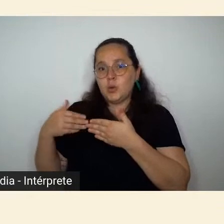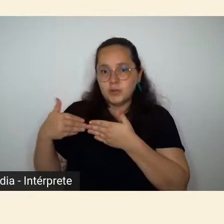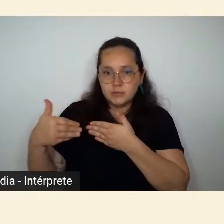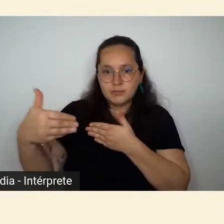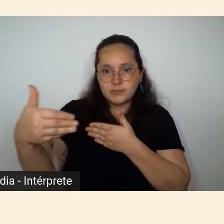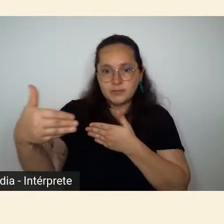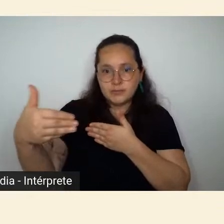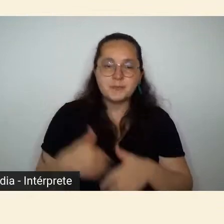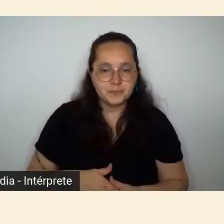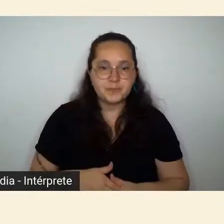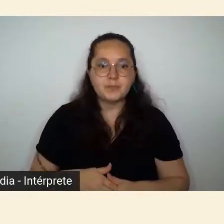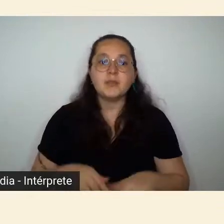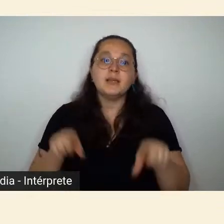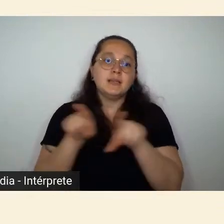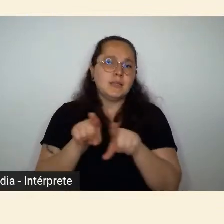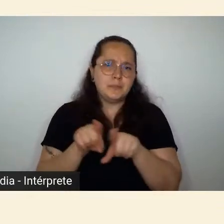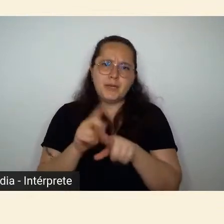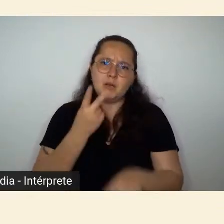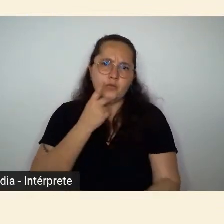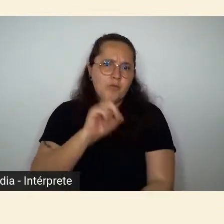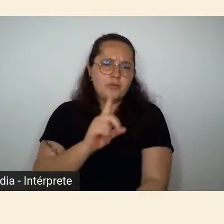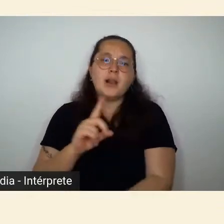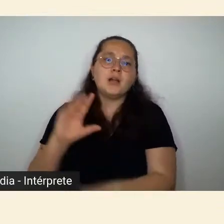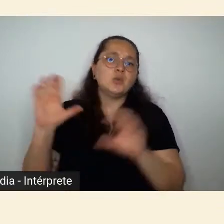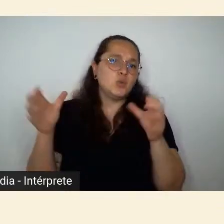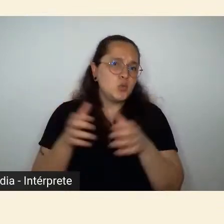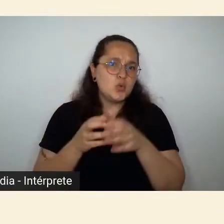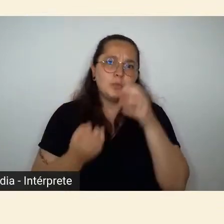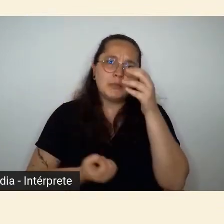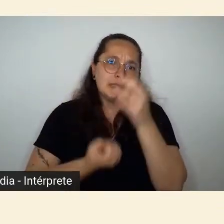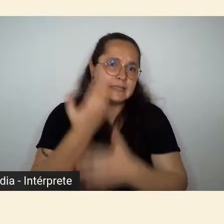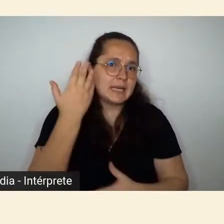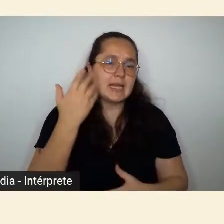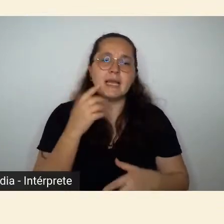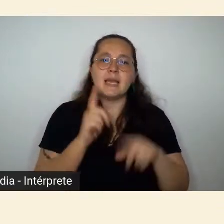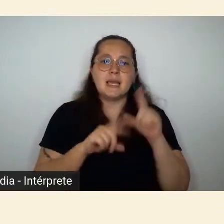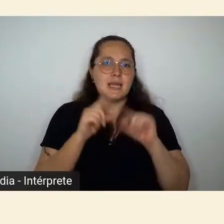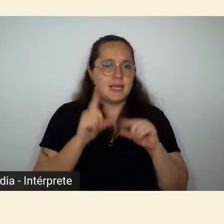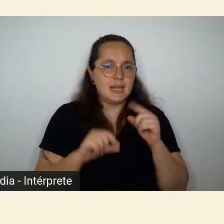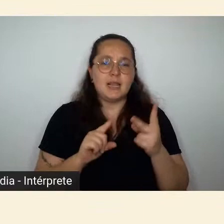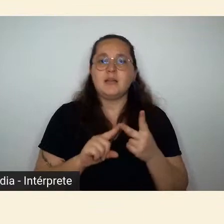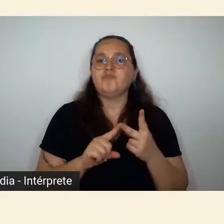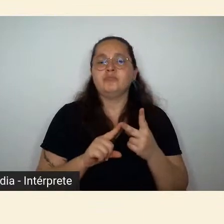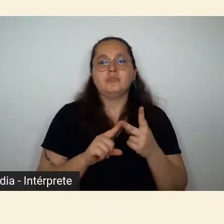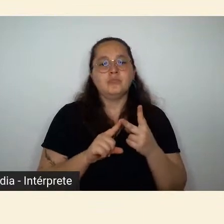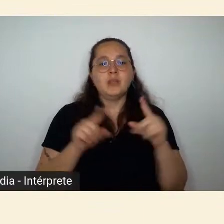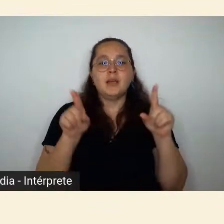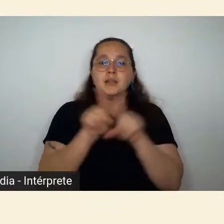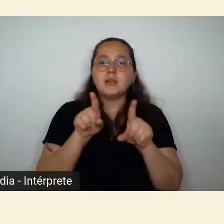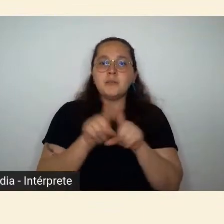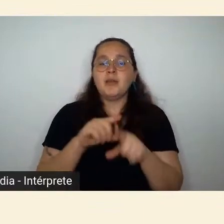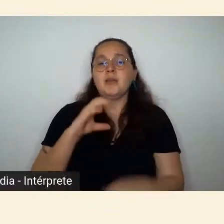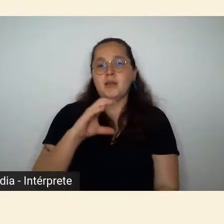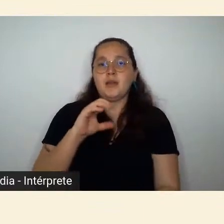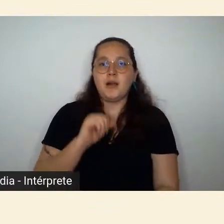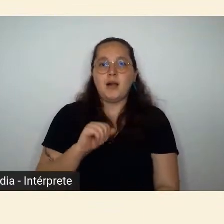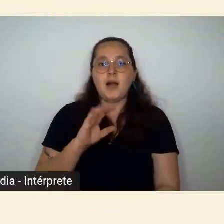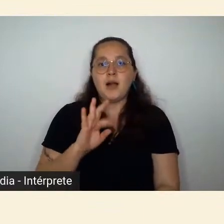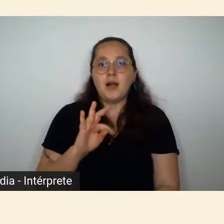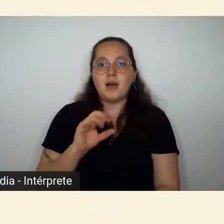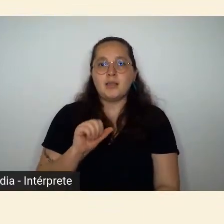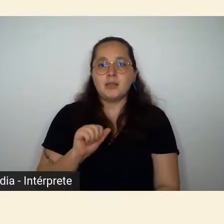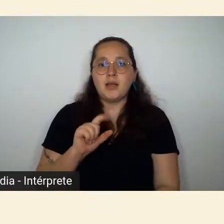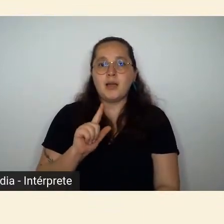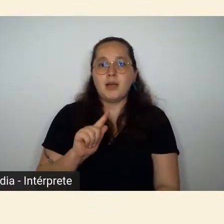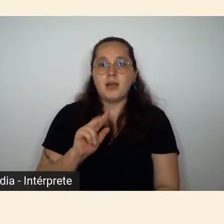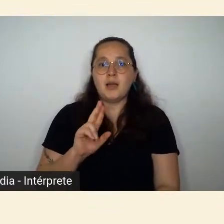grupo Estrela, que fundou a revista, nem vou falar do grupo de Cataguases, que fundou a Verde,